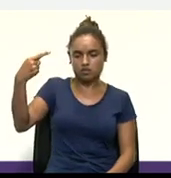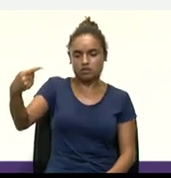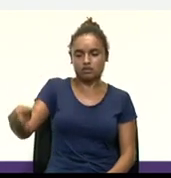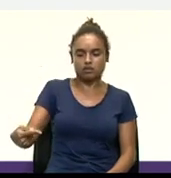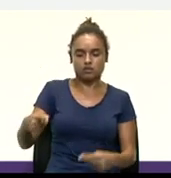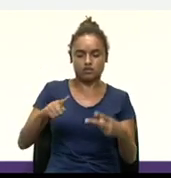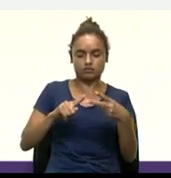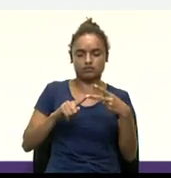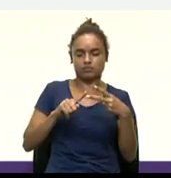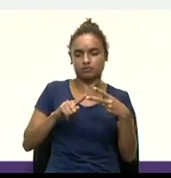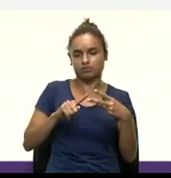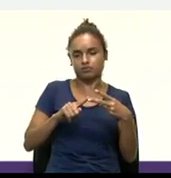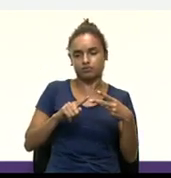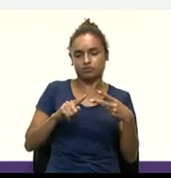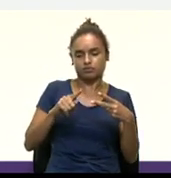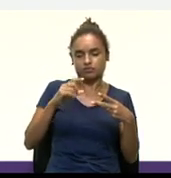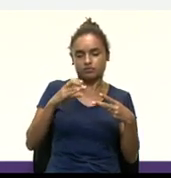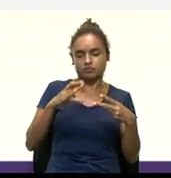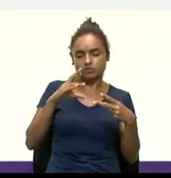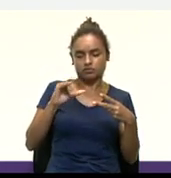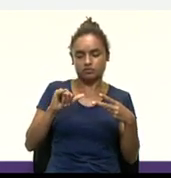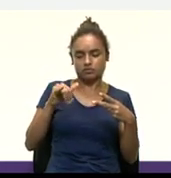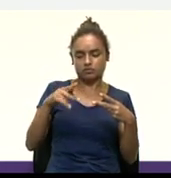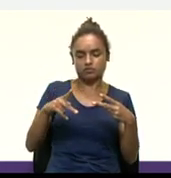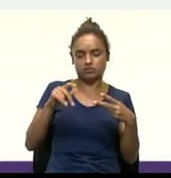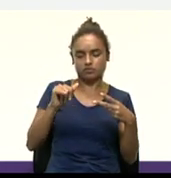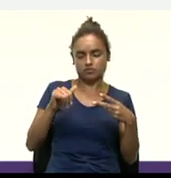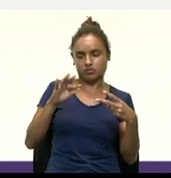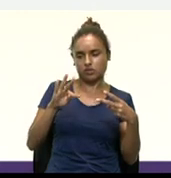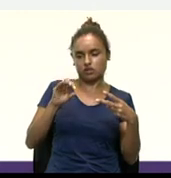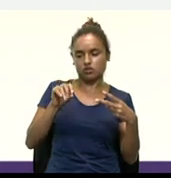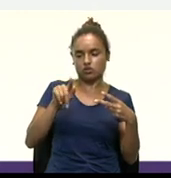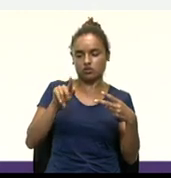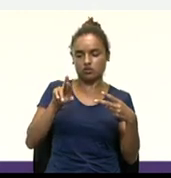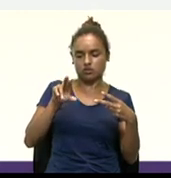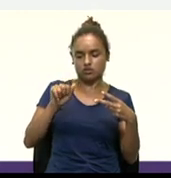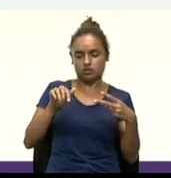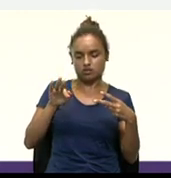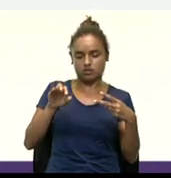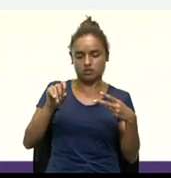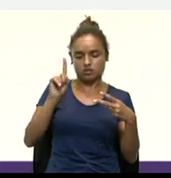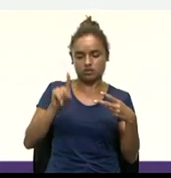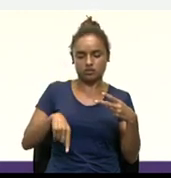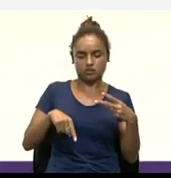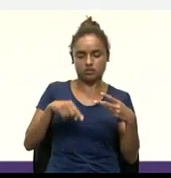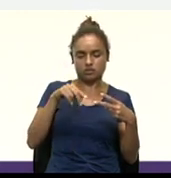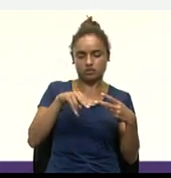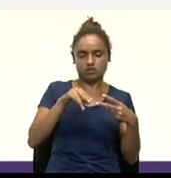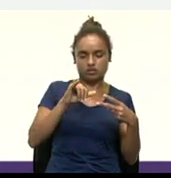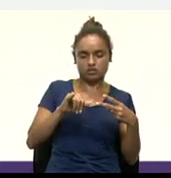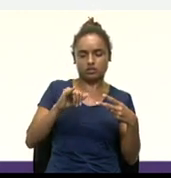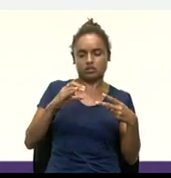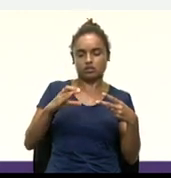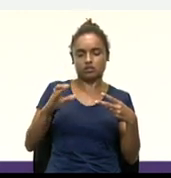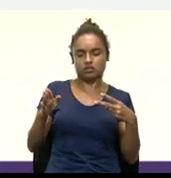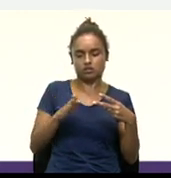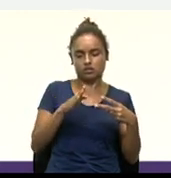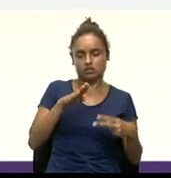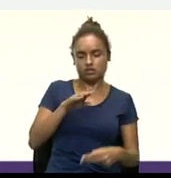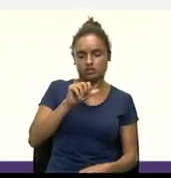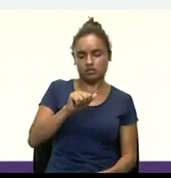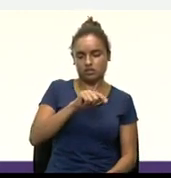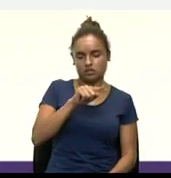um outro criptógrafo chamado Nick Zabo publicou um artigo com a ideia de um